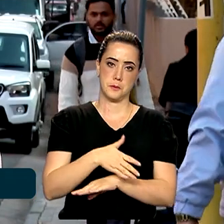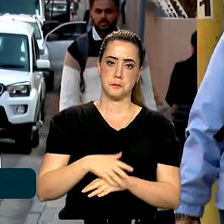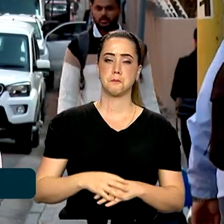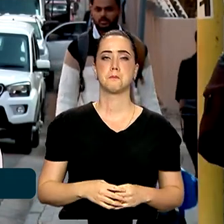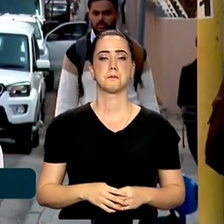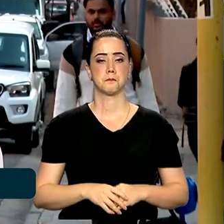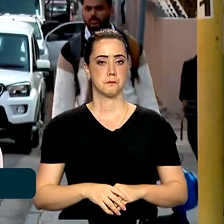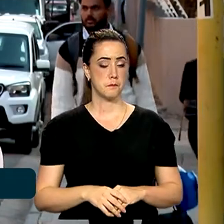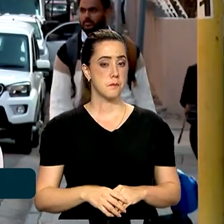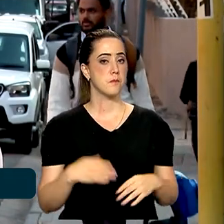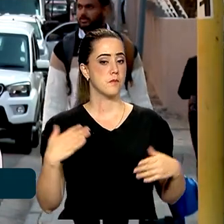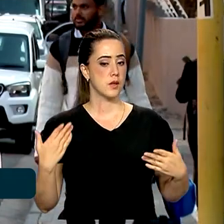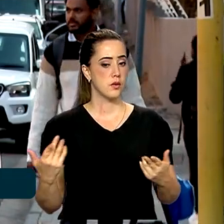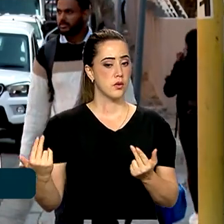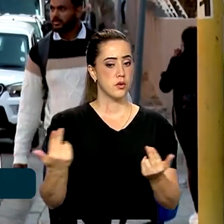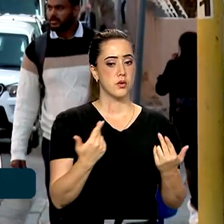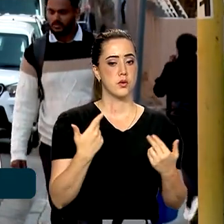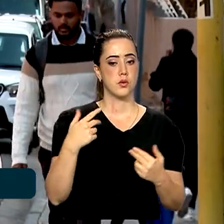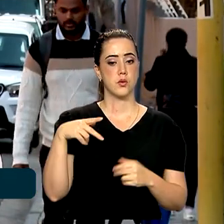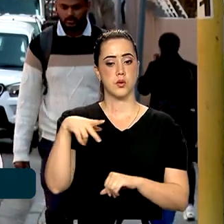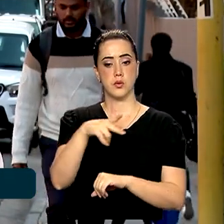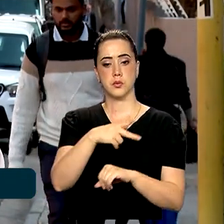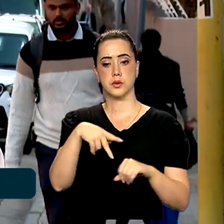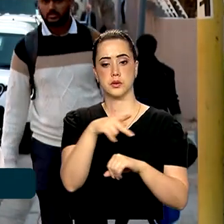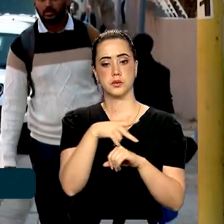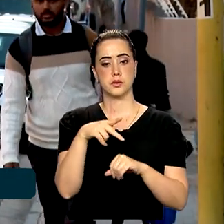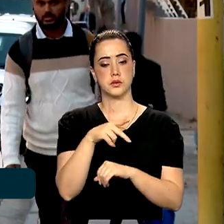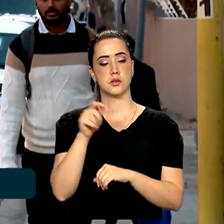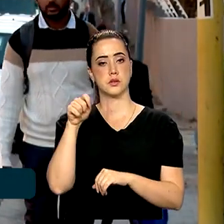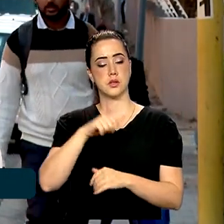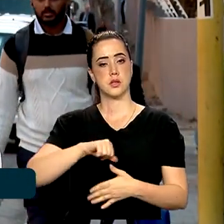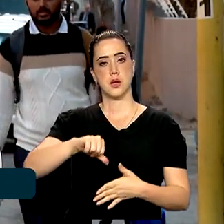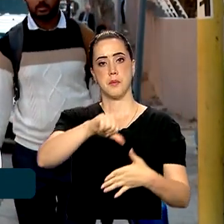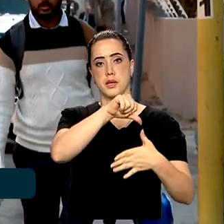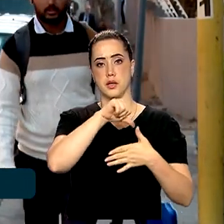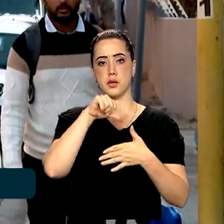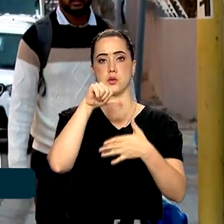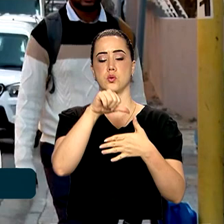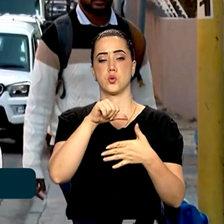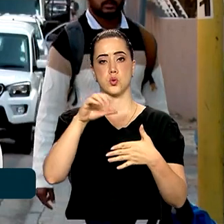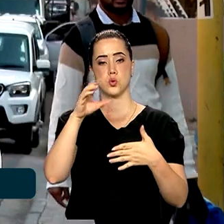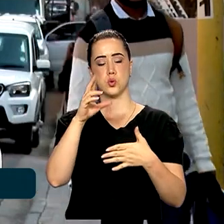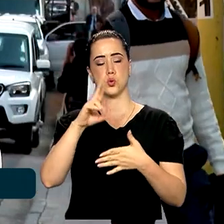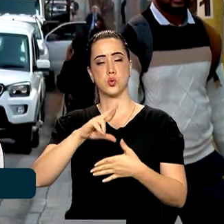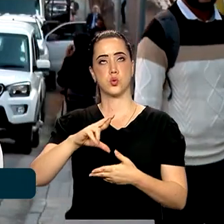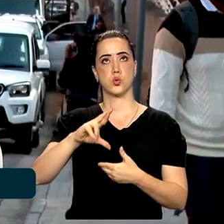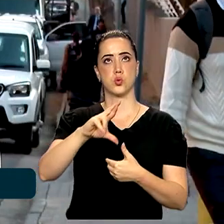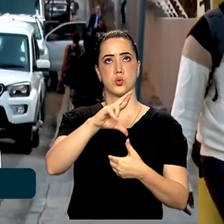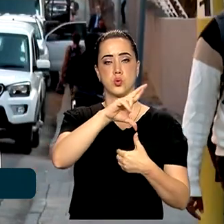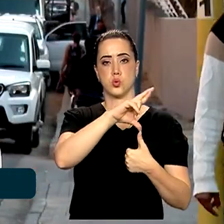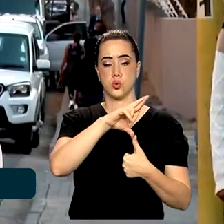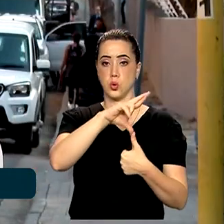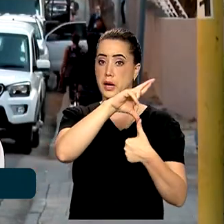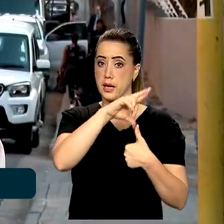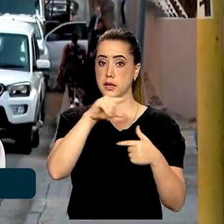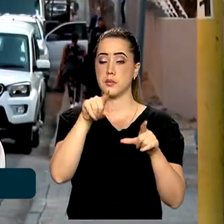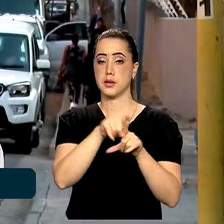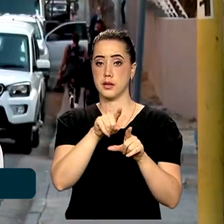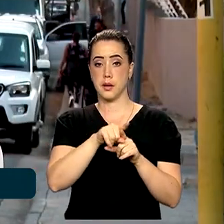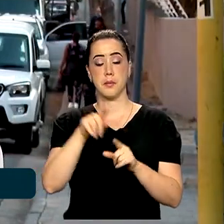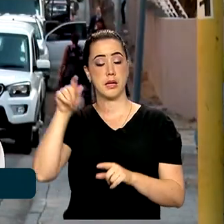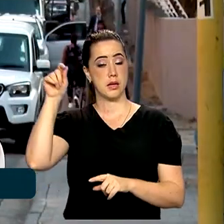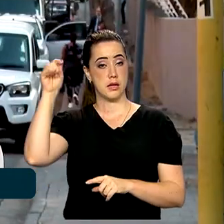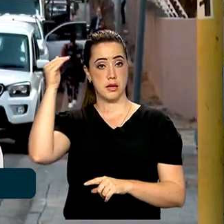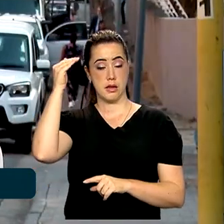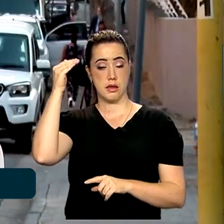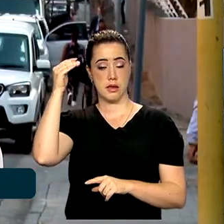tornarem membros, assim como nações da América do Sul, do Caribe e da Ásia. E esse será um dos principais